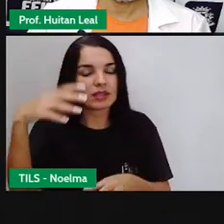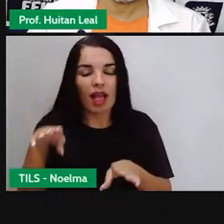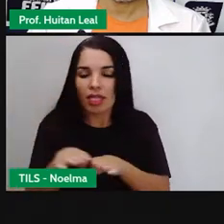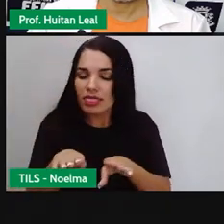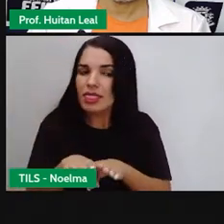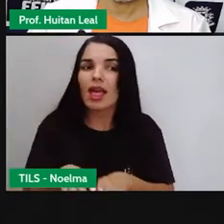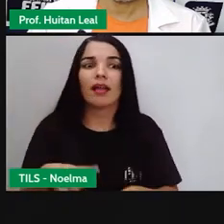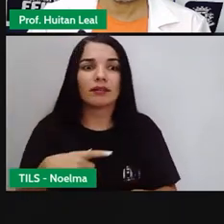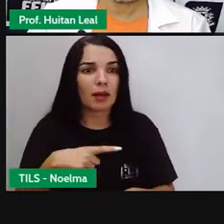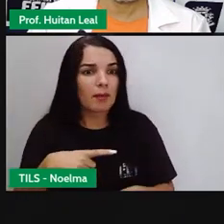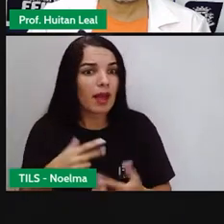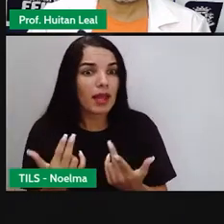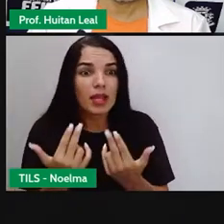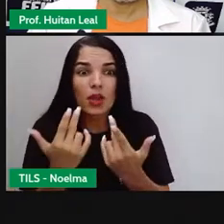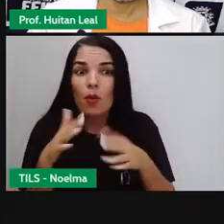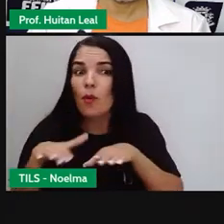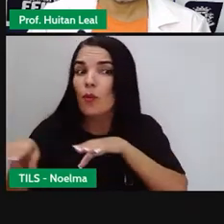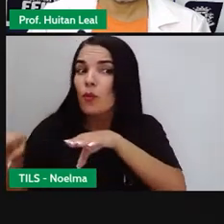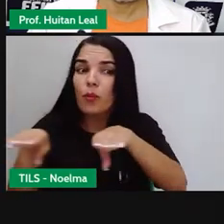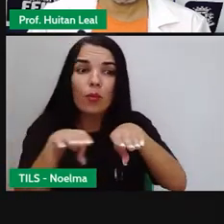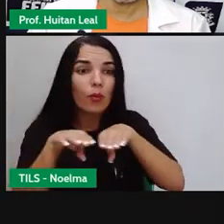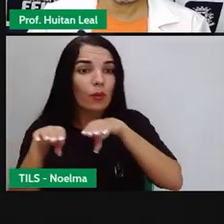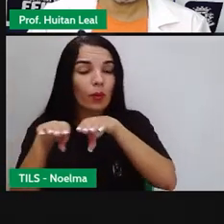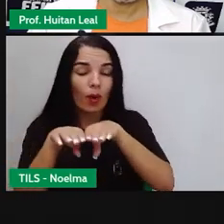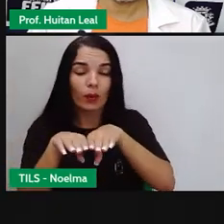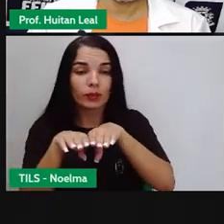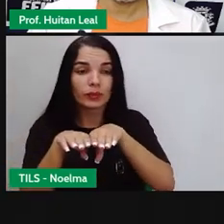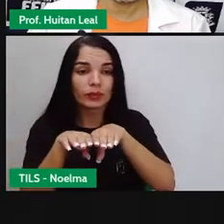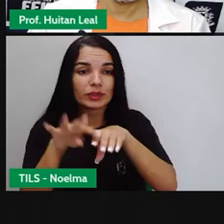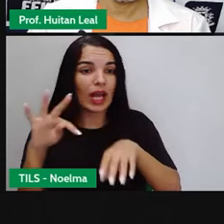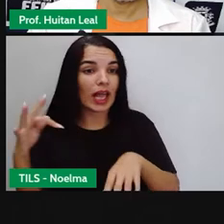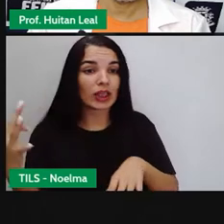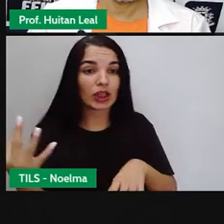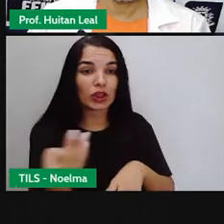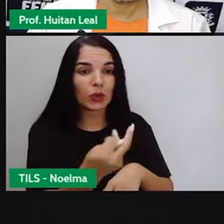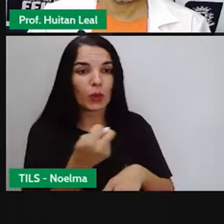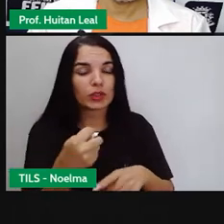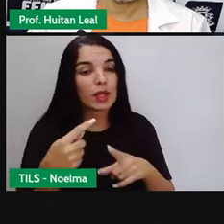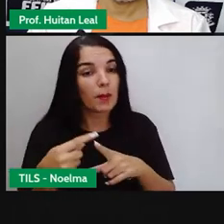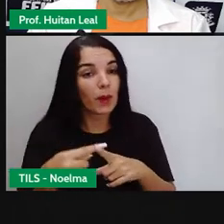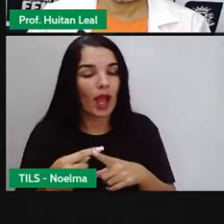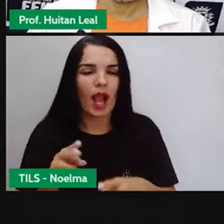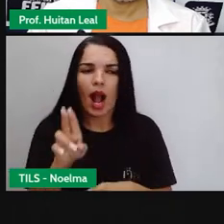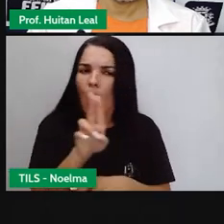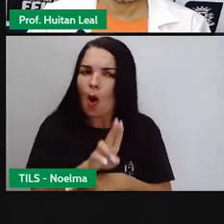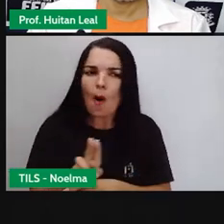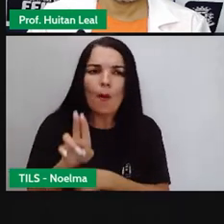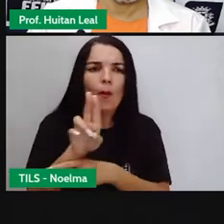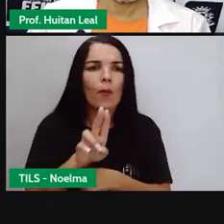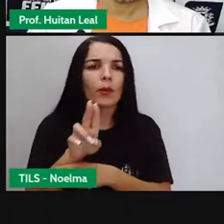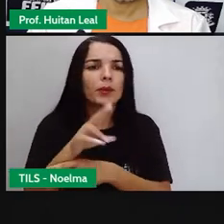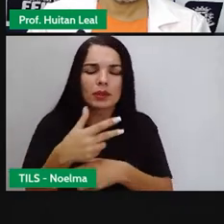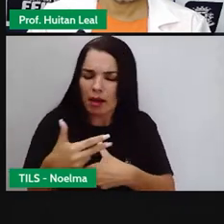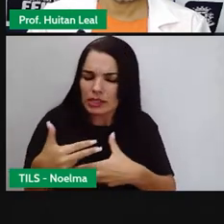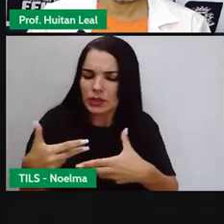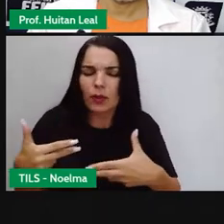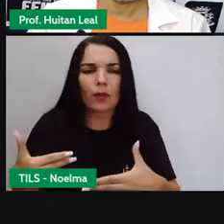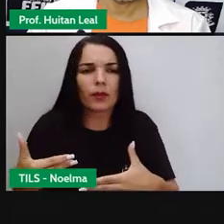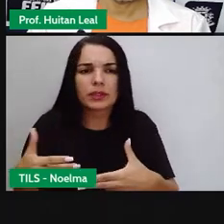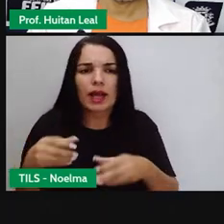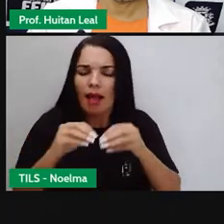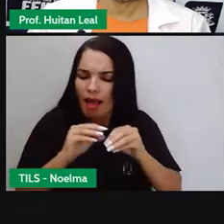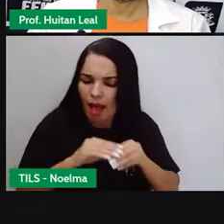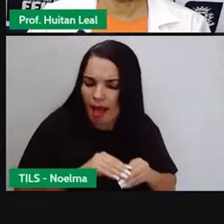tudo que eles fazem também eles voltam para a sua comunidade. Eles utilizam, não é? Eles levam para o